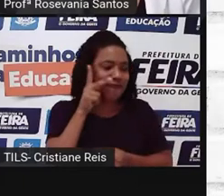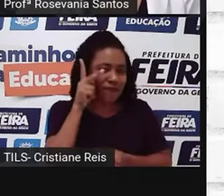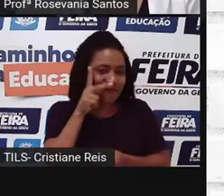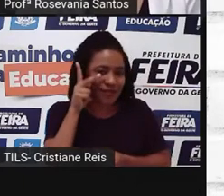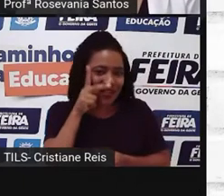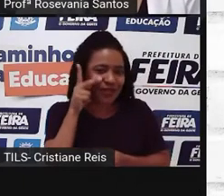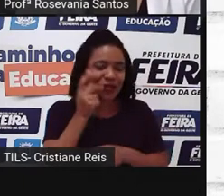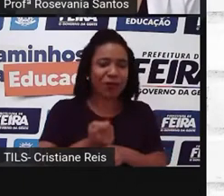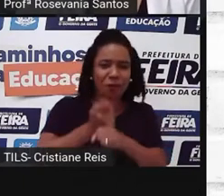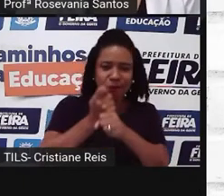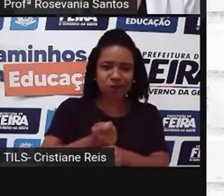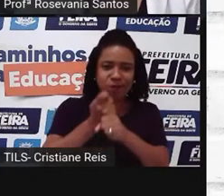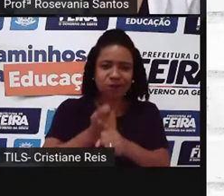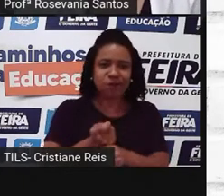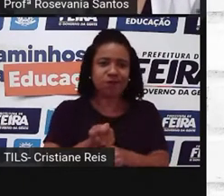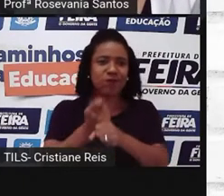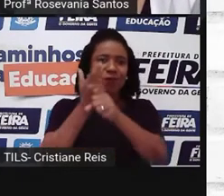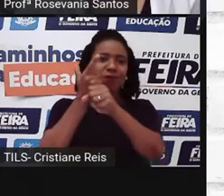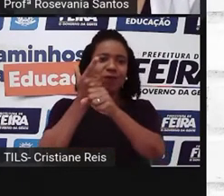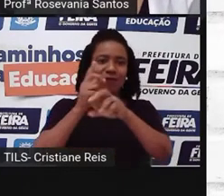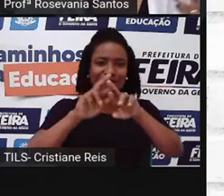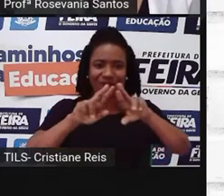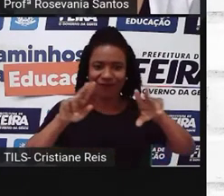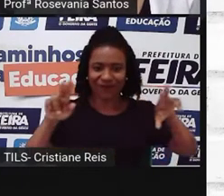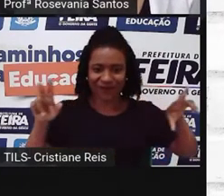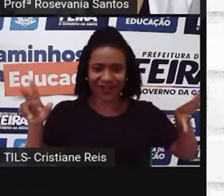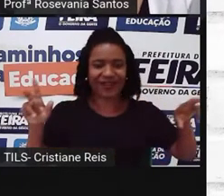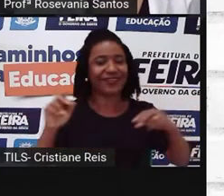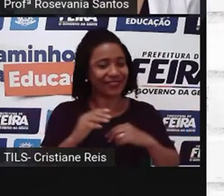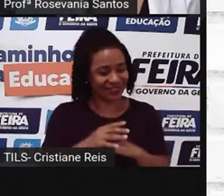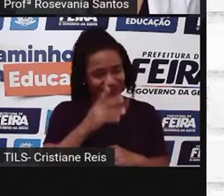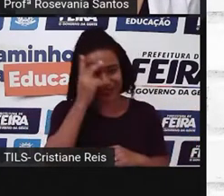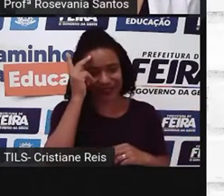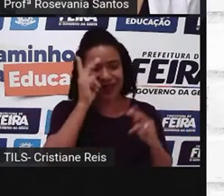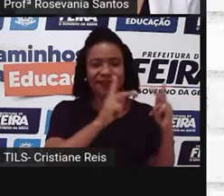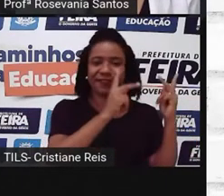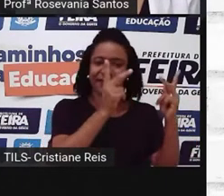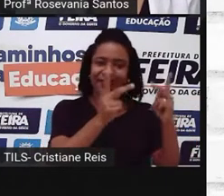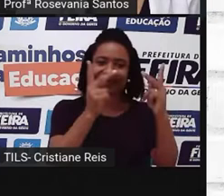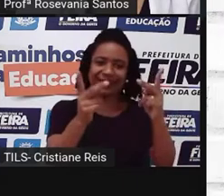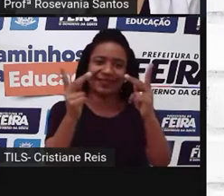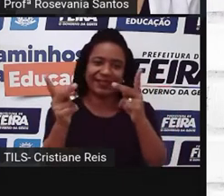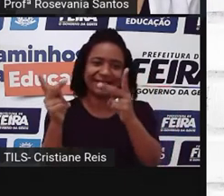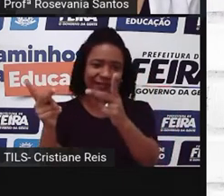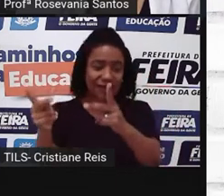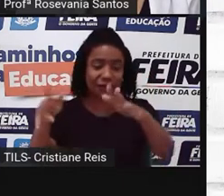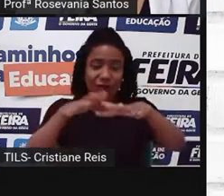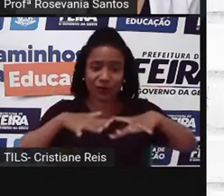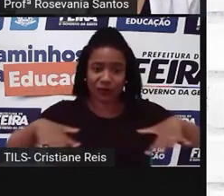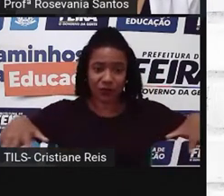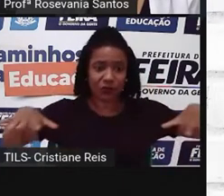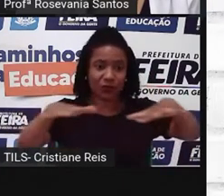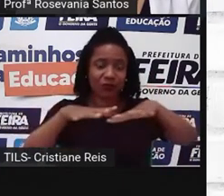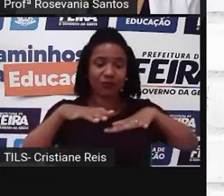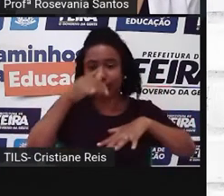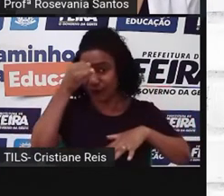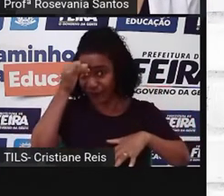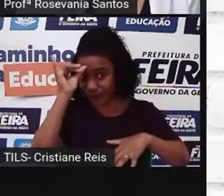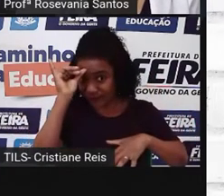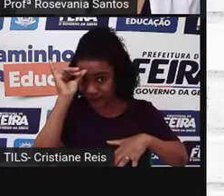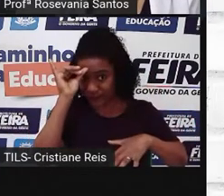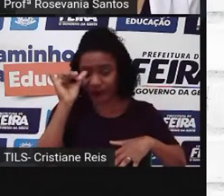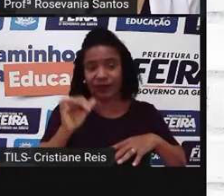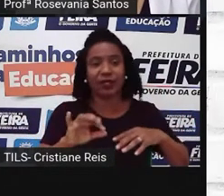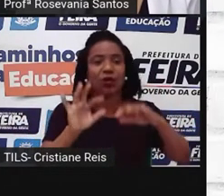espumantes, de tudo. E aí, as pessoas fazem esse tour aí, né? Pelo espaço da fazenda de uva,